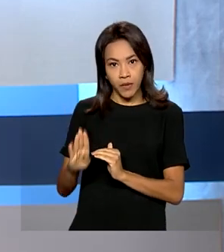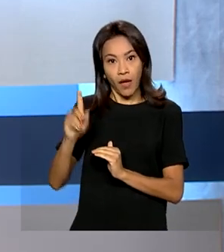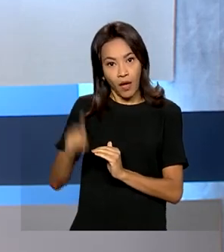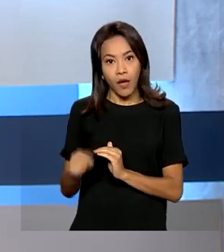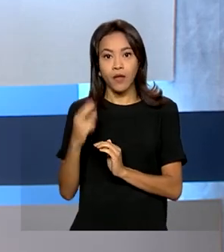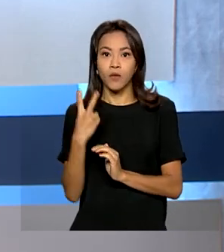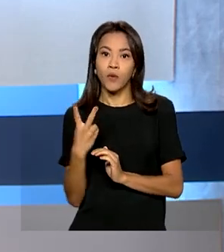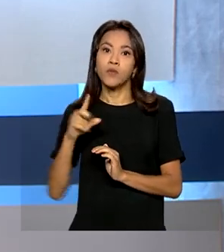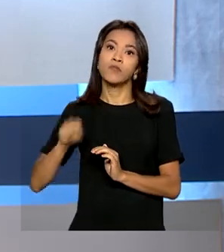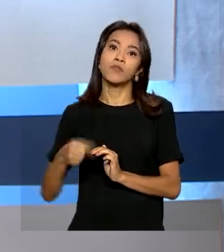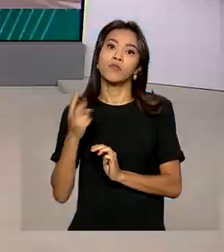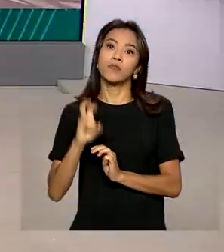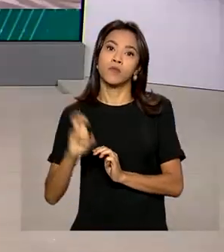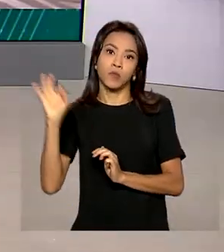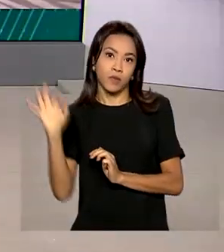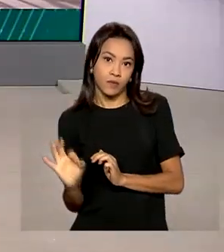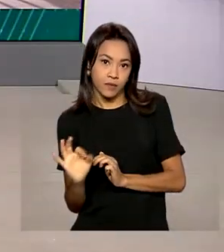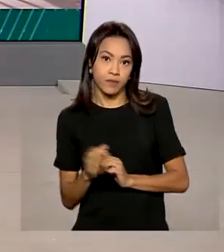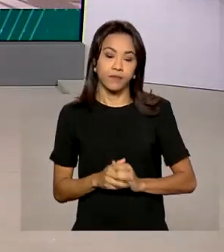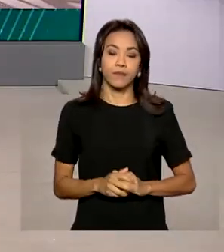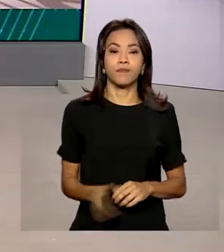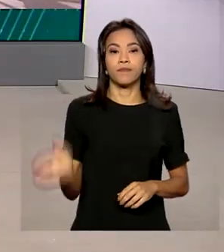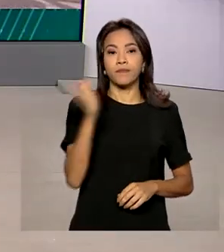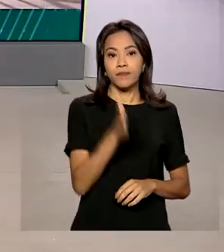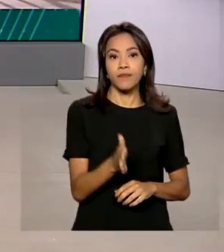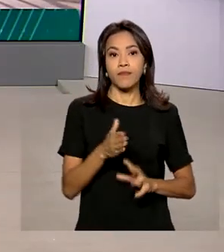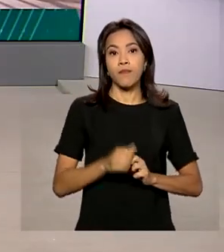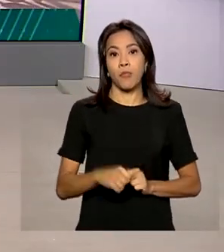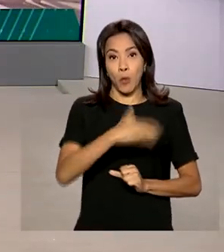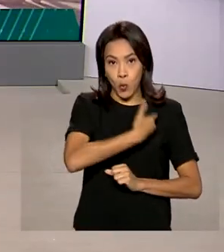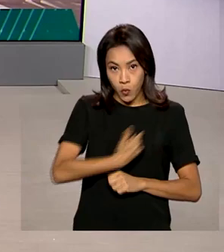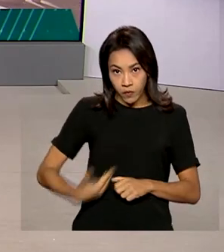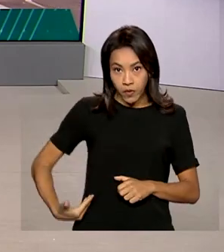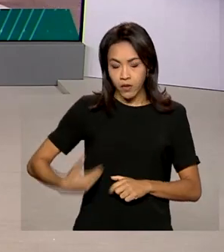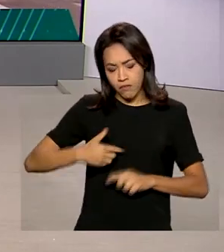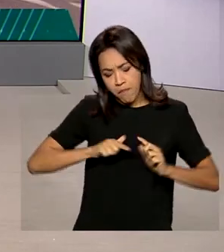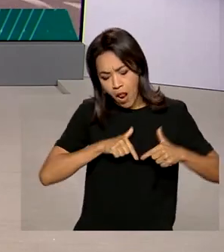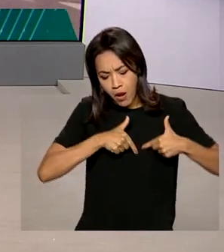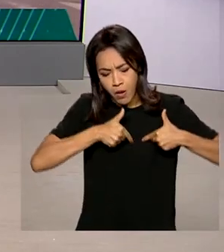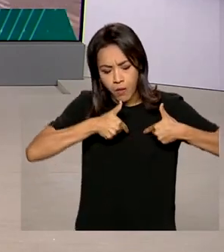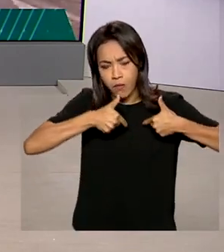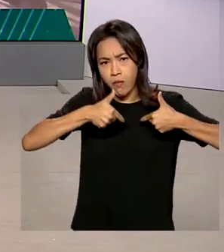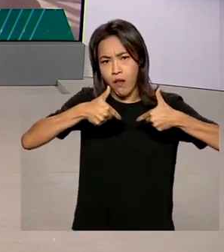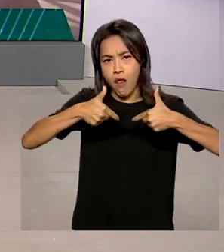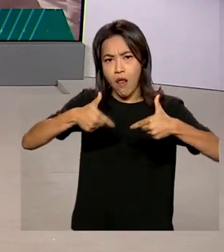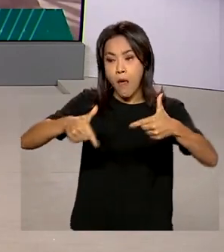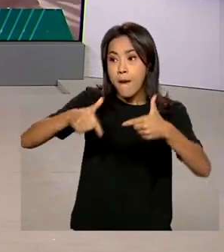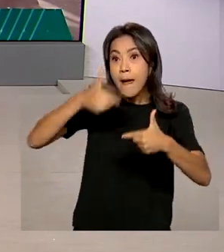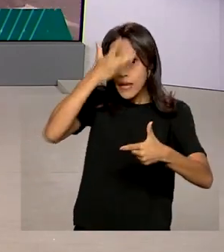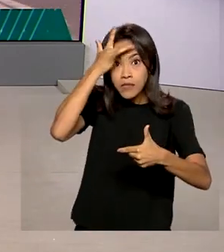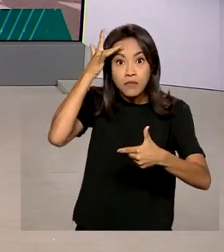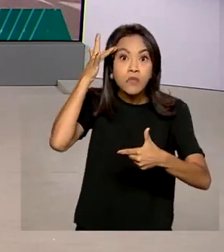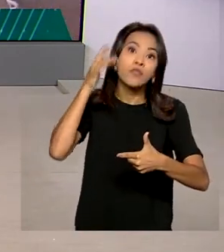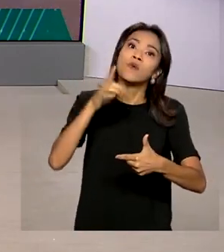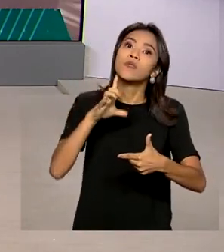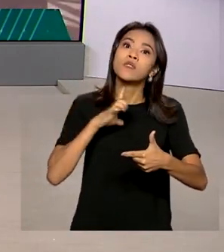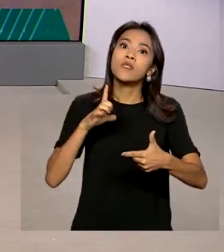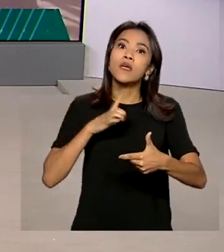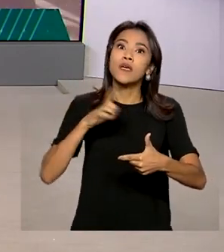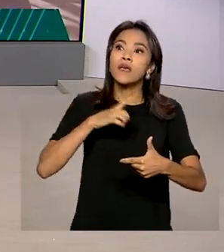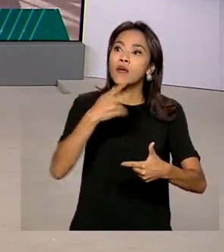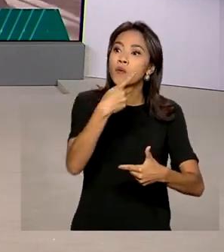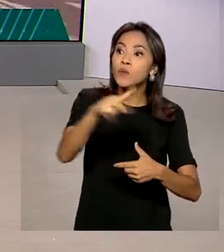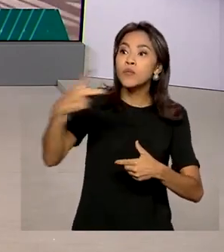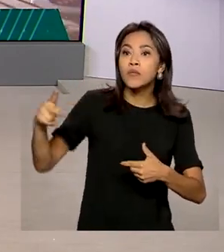,5%. O governo trabalha para que cada vez mais pessoas tenham os títulos de suas